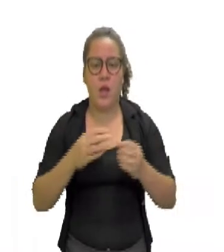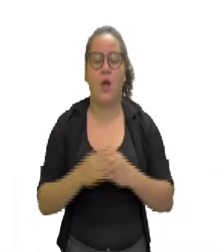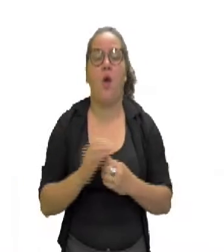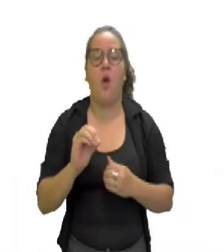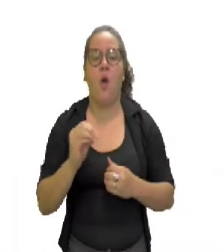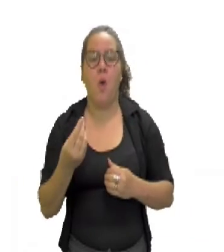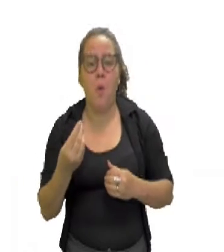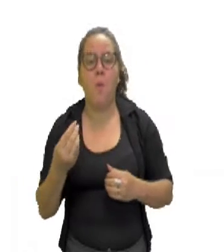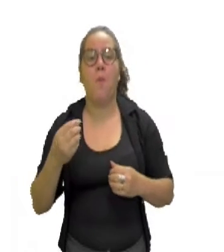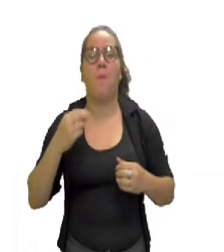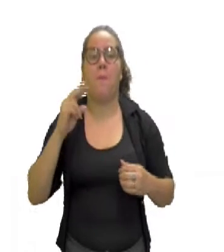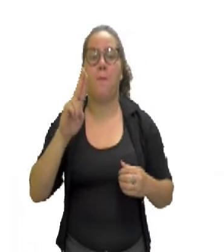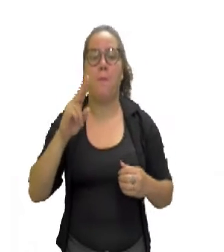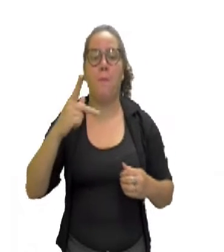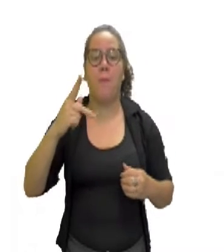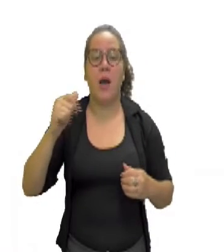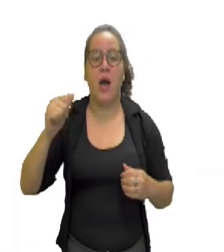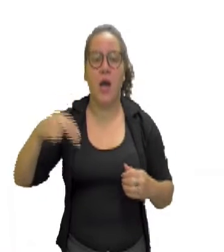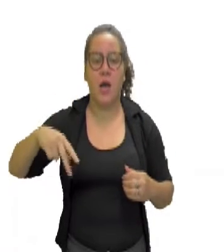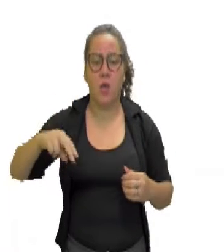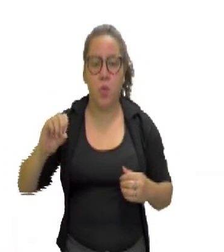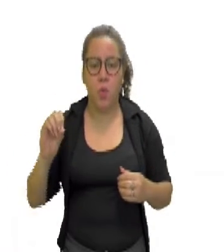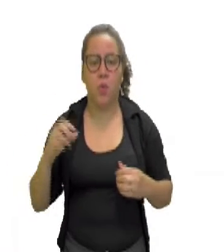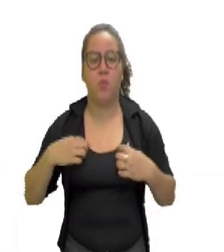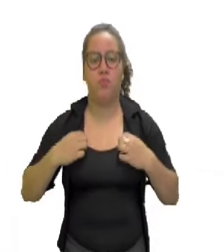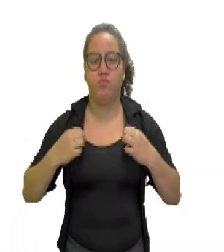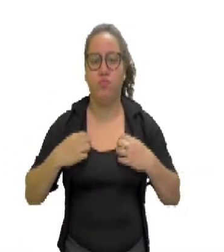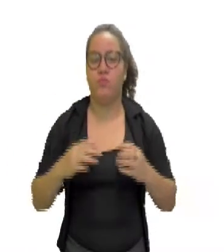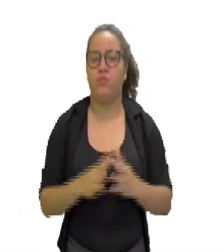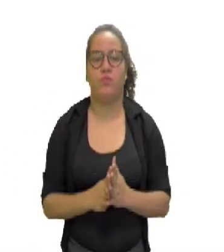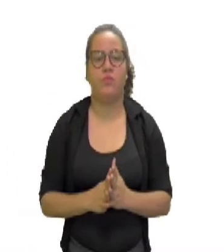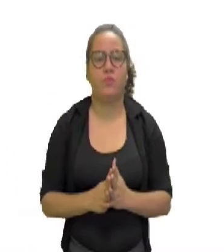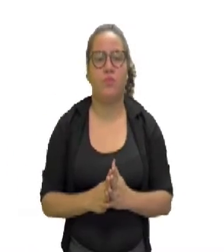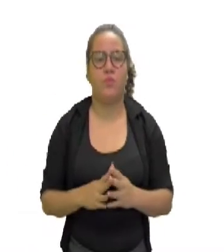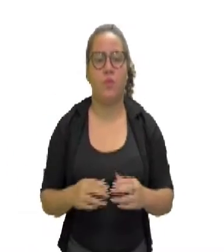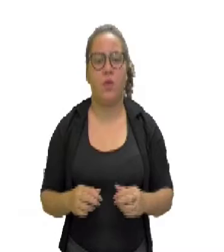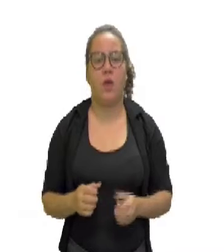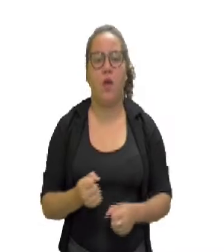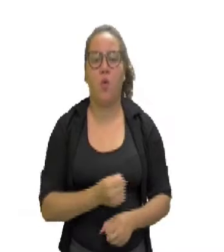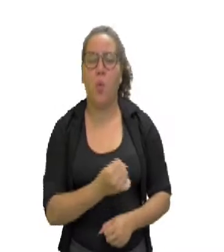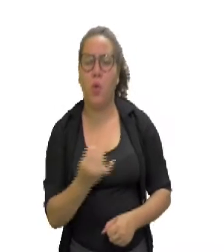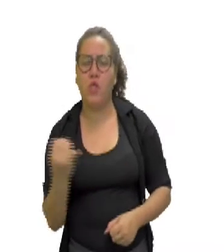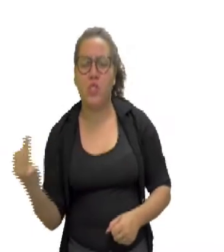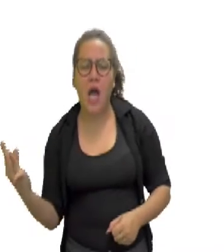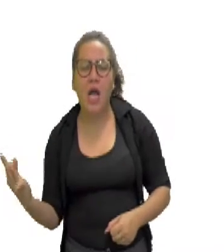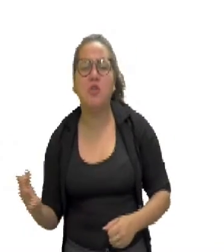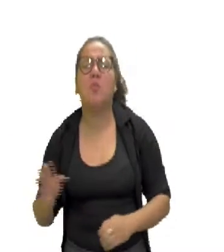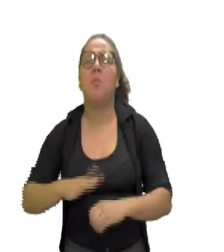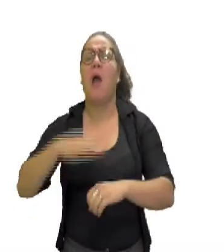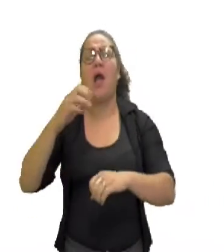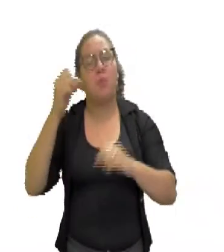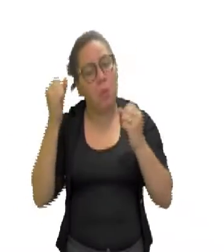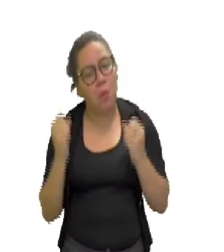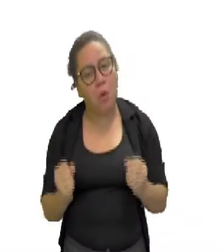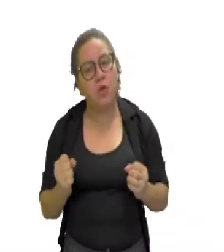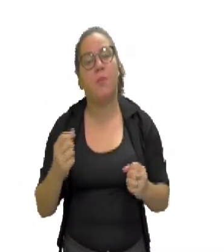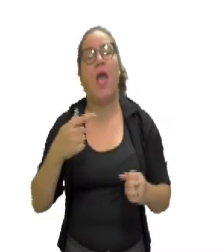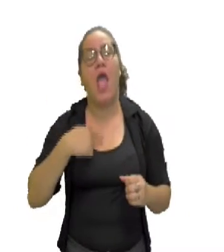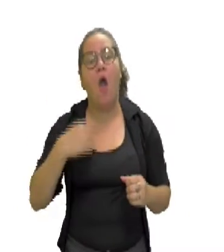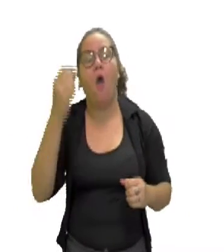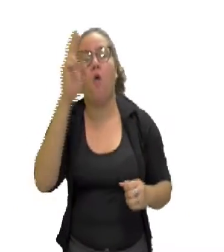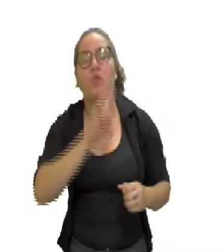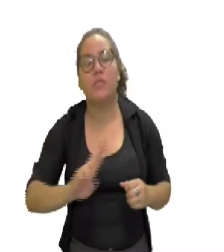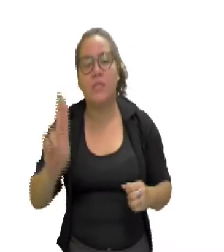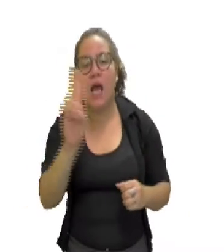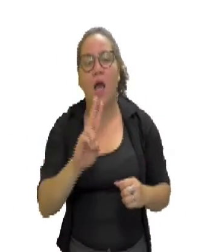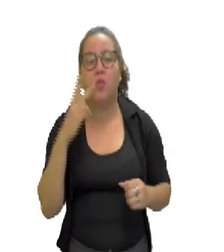pano, não tem problema. E a quantidade também, você pode aumentar. Mas eu vou utilizar aqui duas camisas,